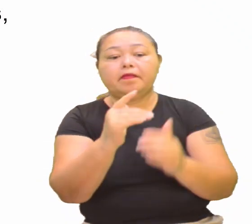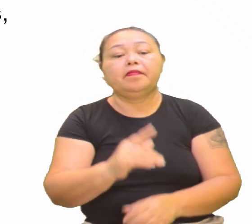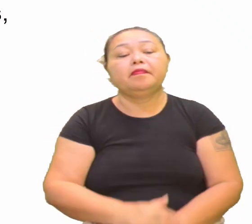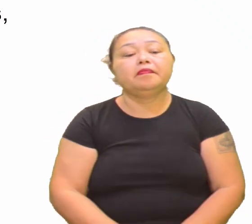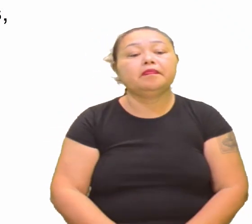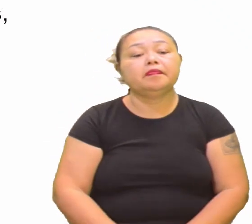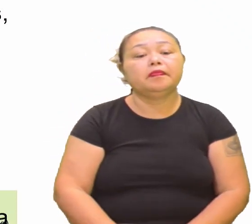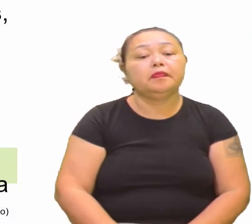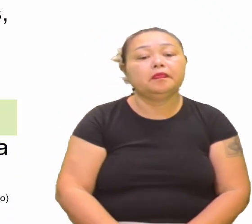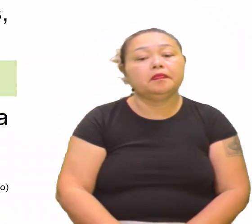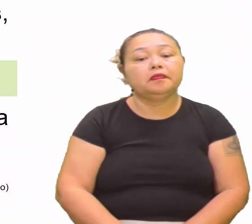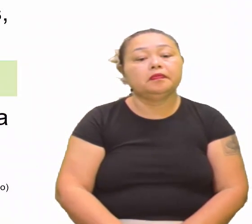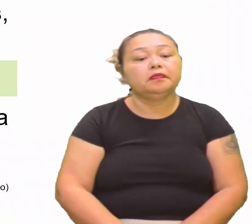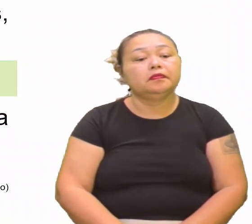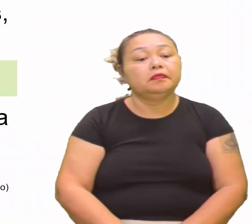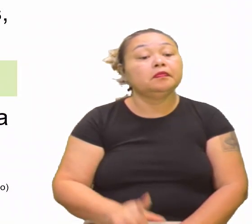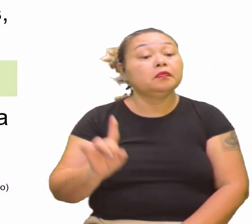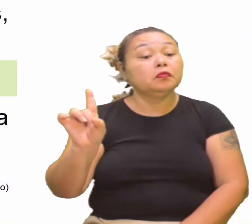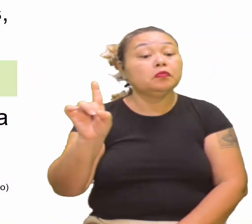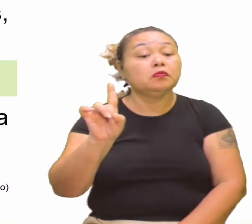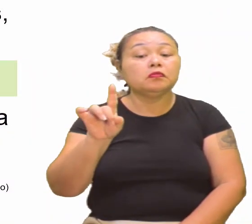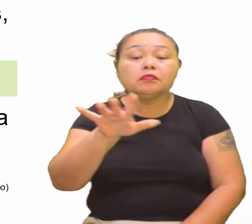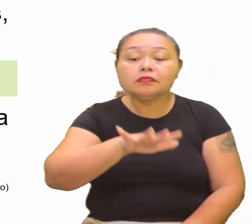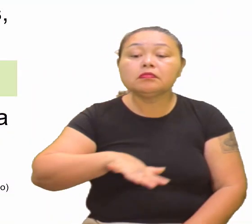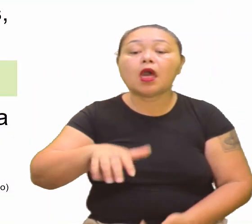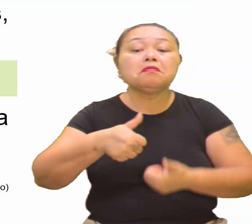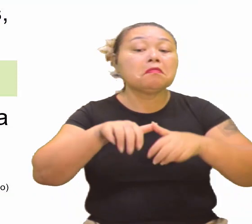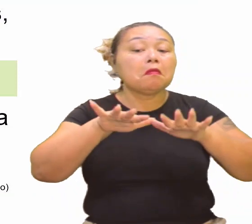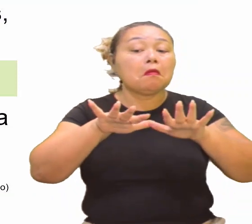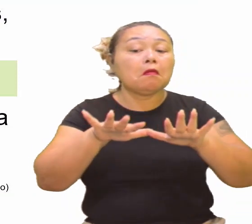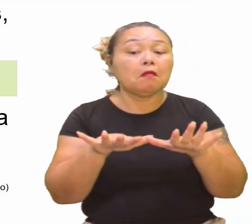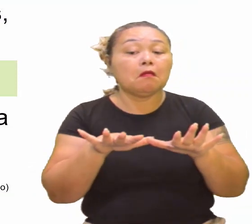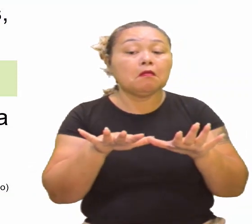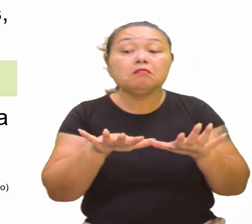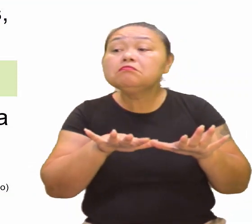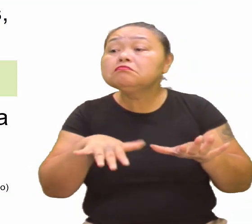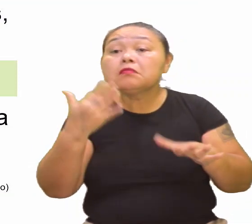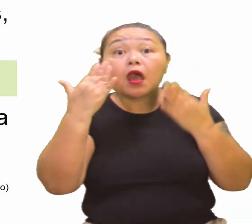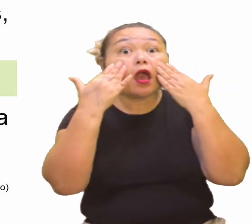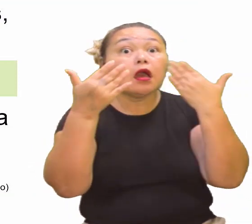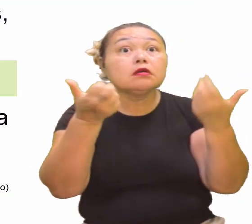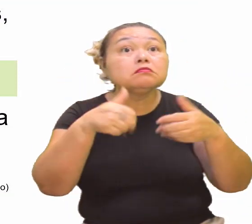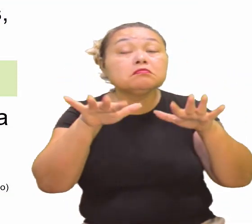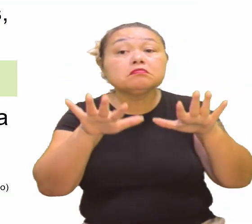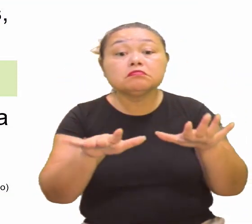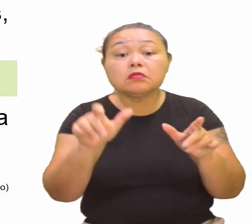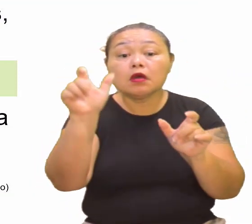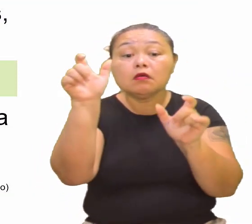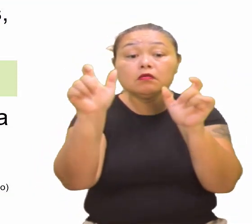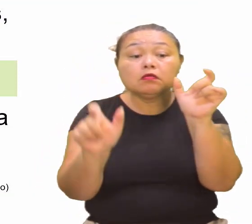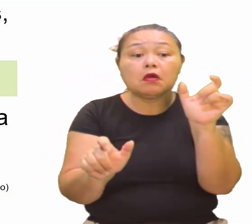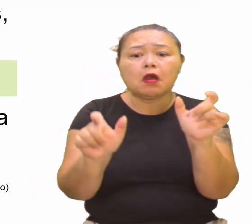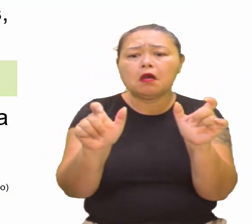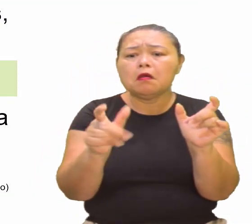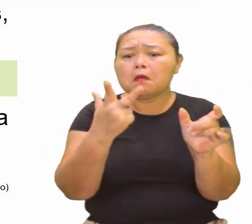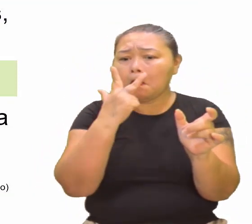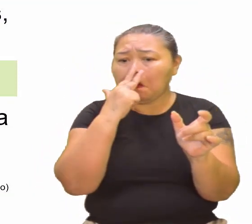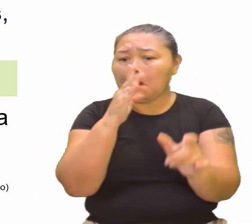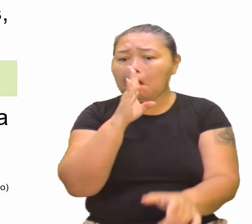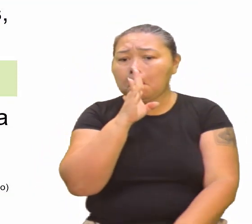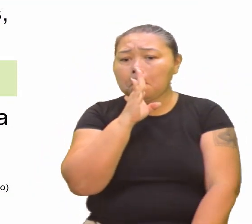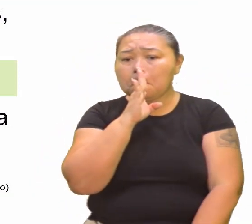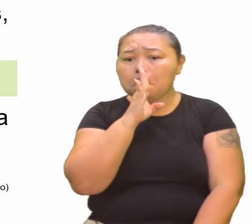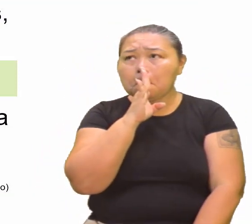O que mais? Vamos lá. O universo estático, eles viam, hoje as pessoas veem, como parado,